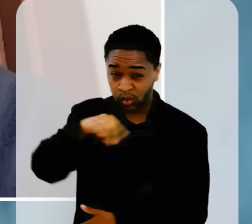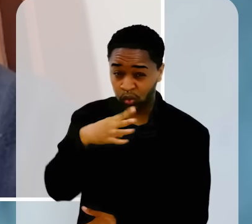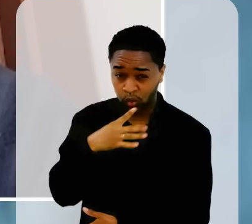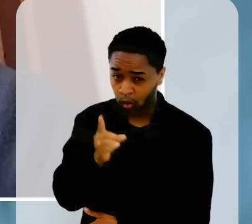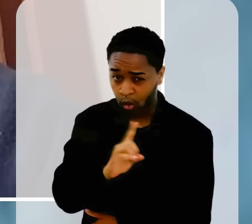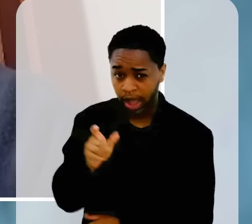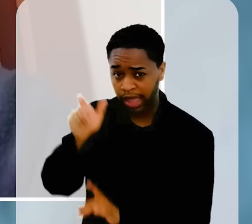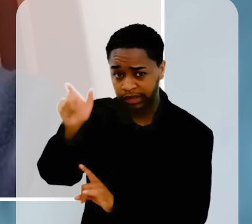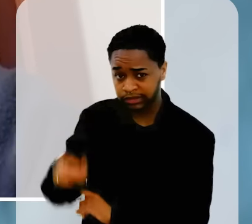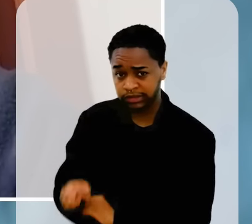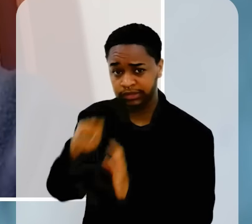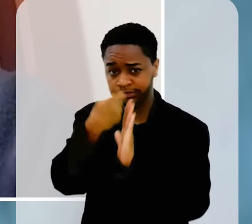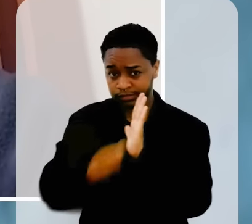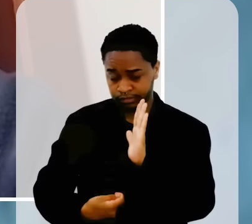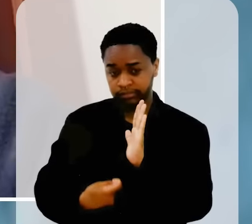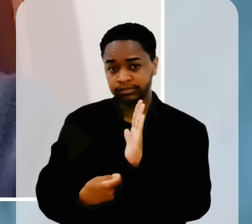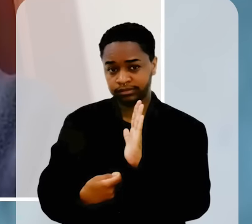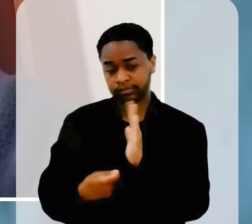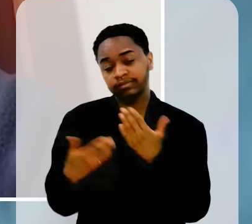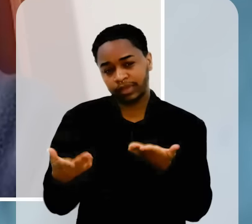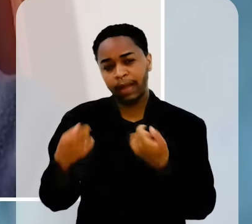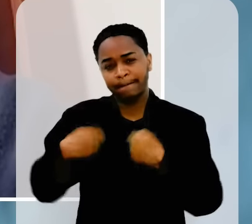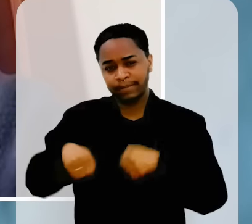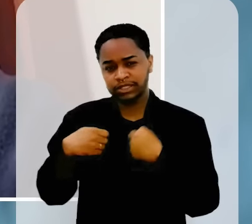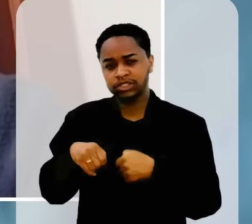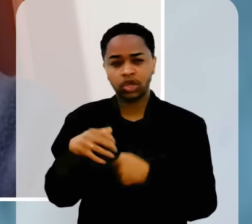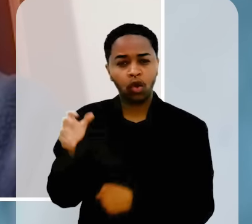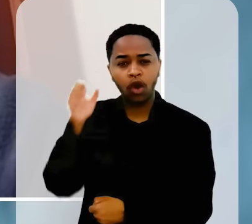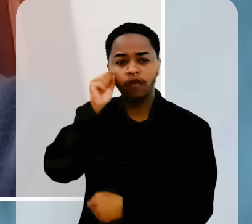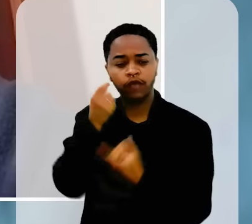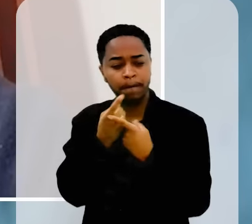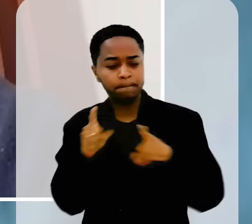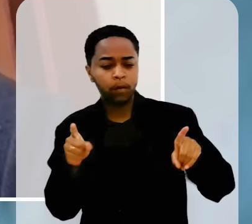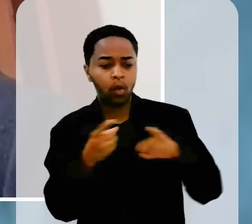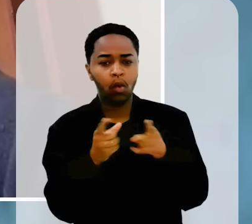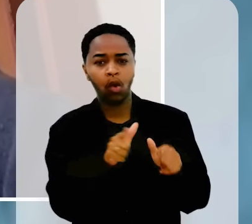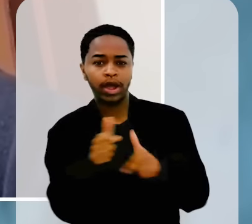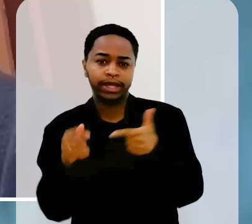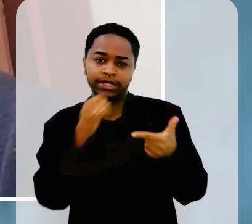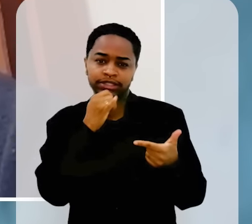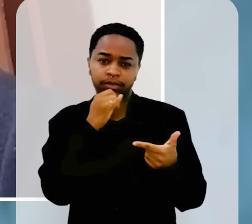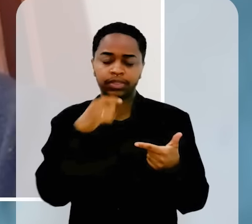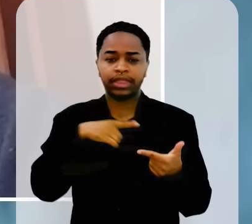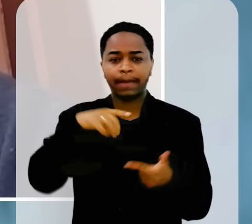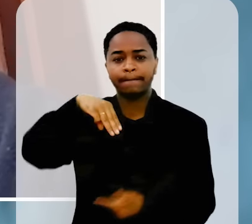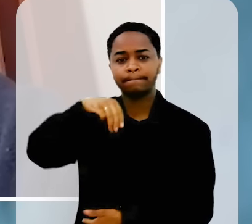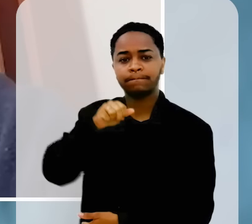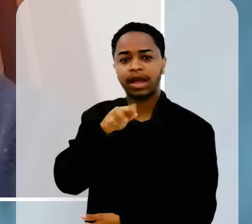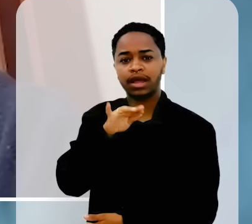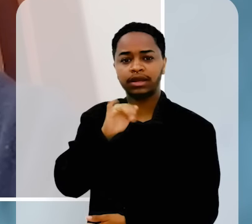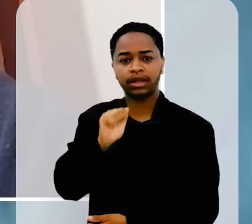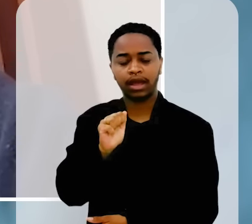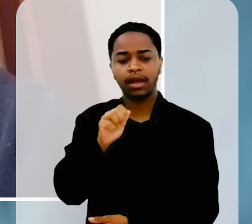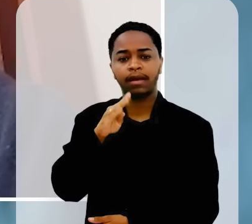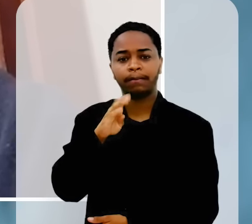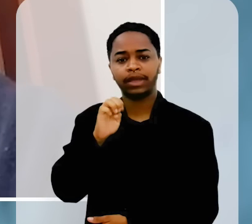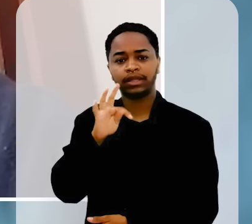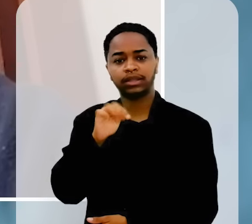não conhece tanto a obra do Marino, ouve algumas de suas músicas com Maria Betânia,